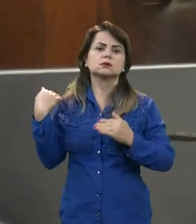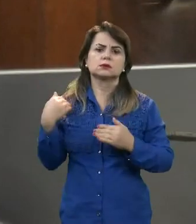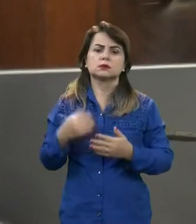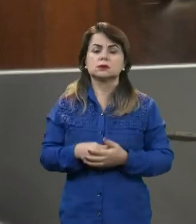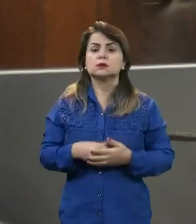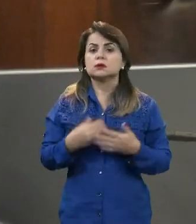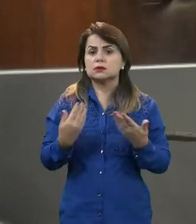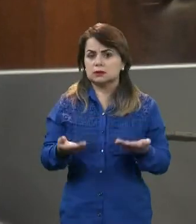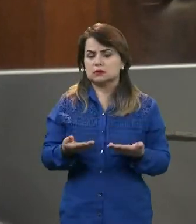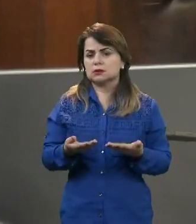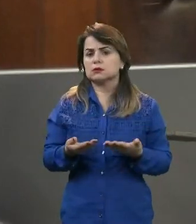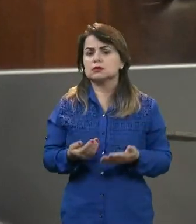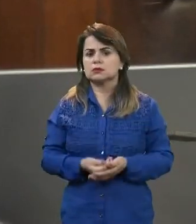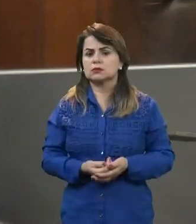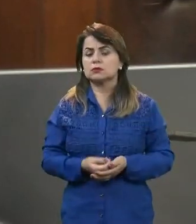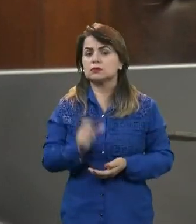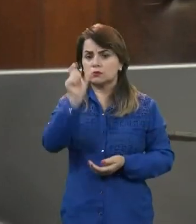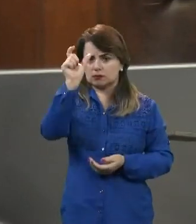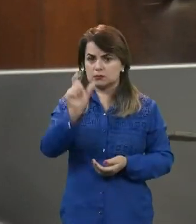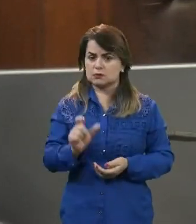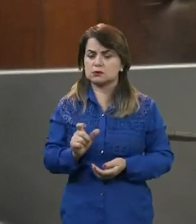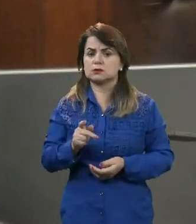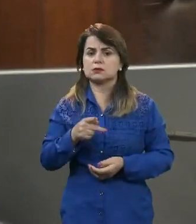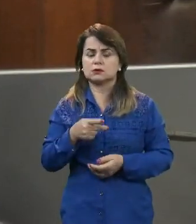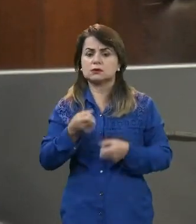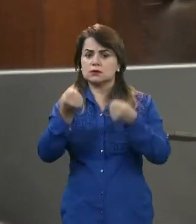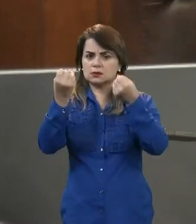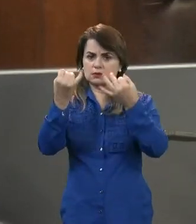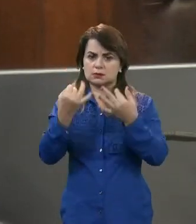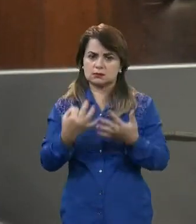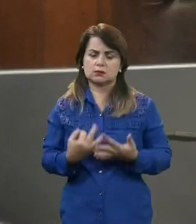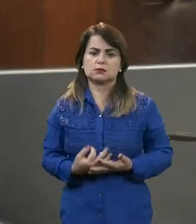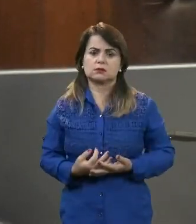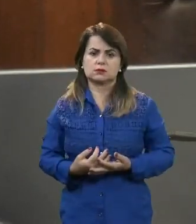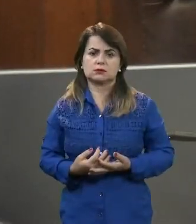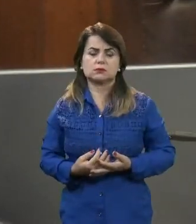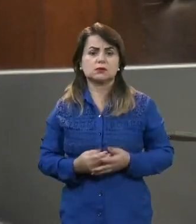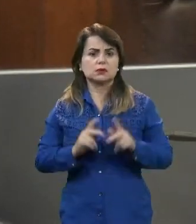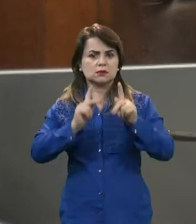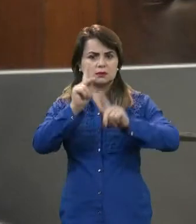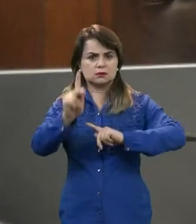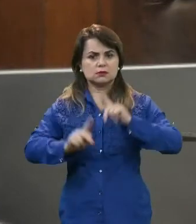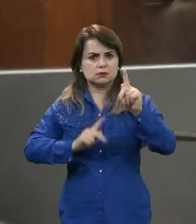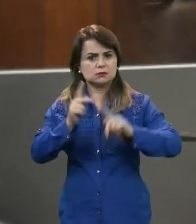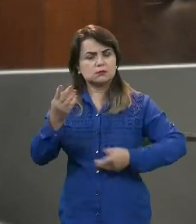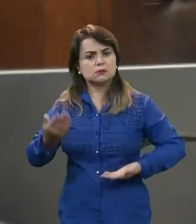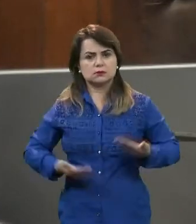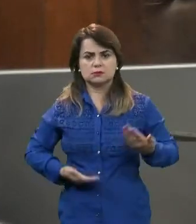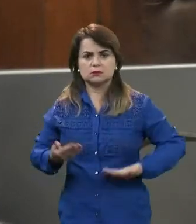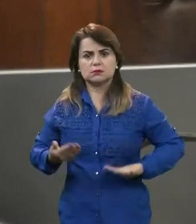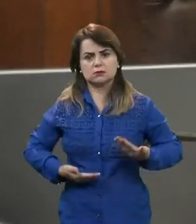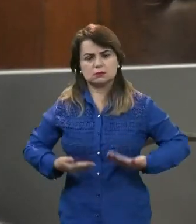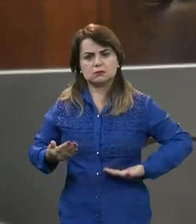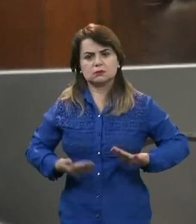Consequentemente, essa fala do Fernando, que o servidor, de repente, não queira